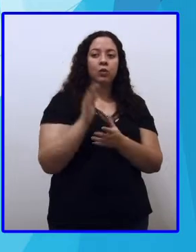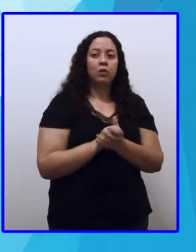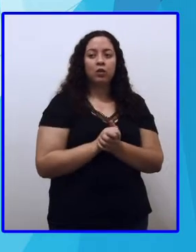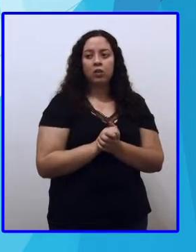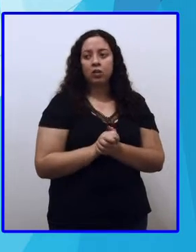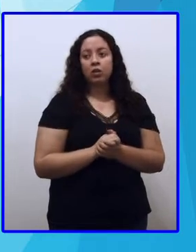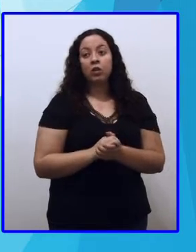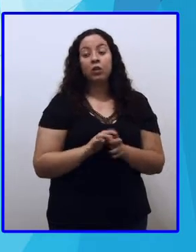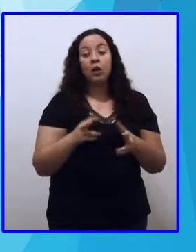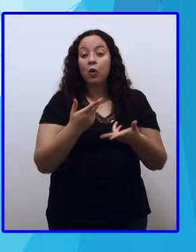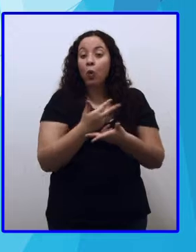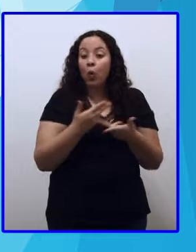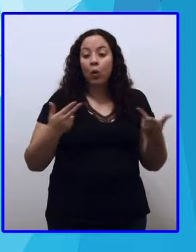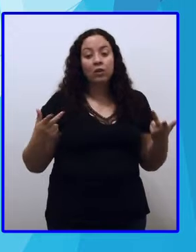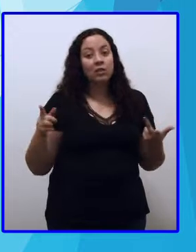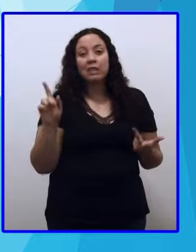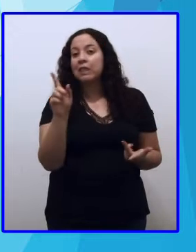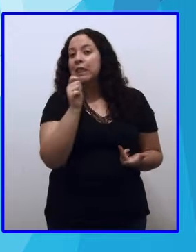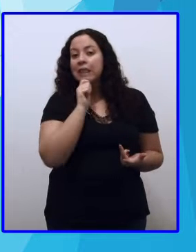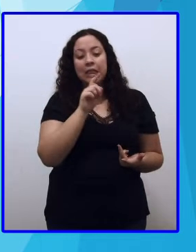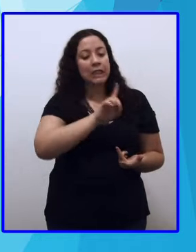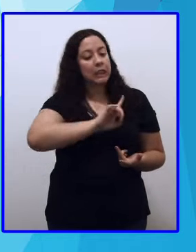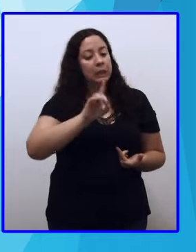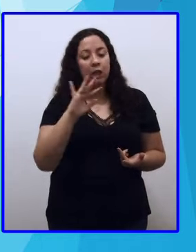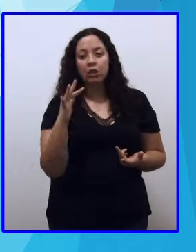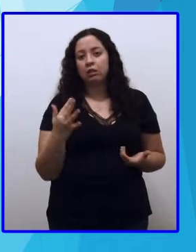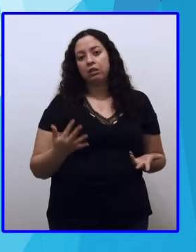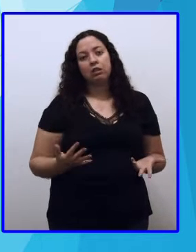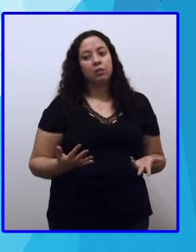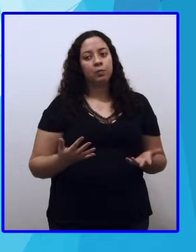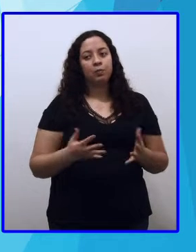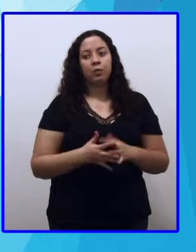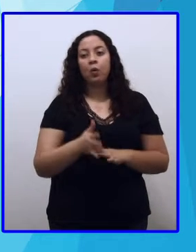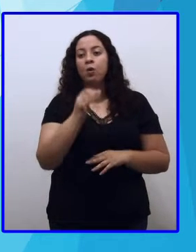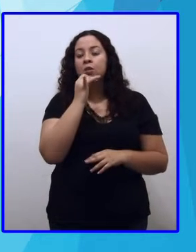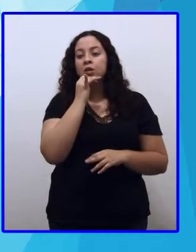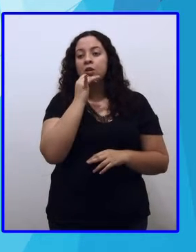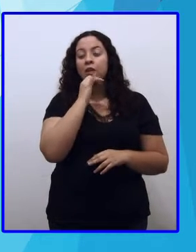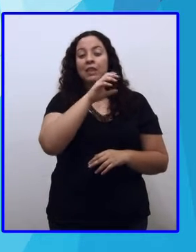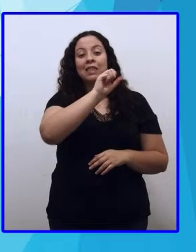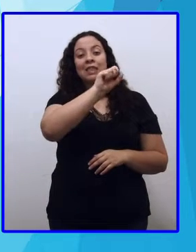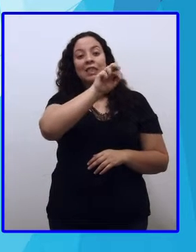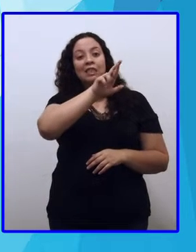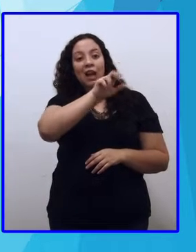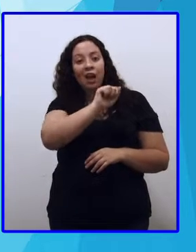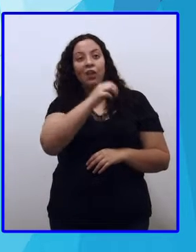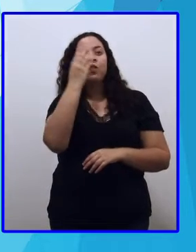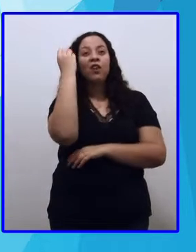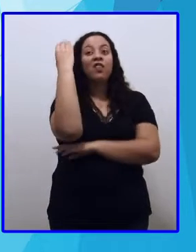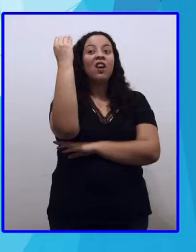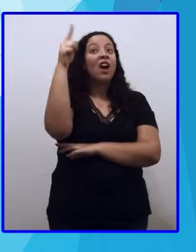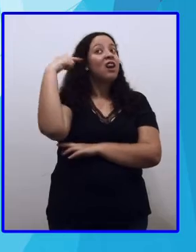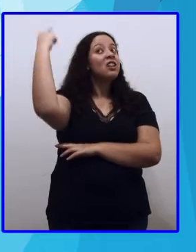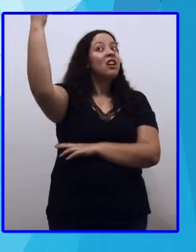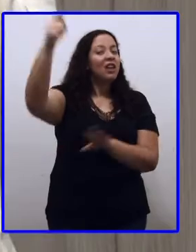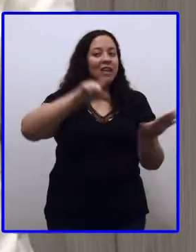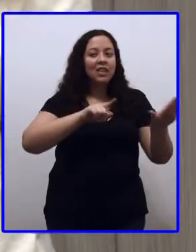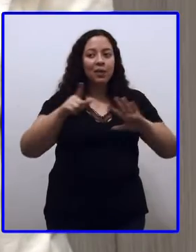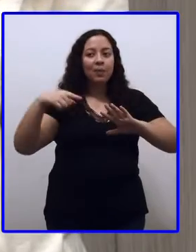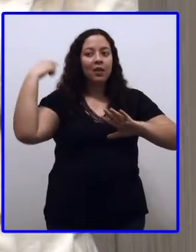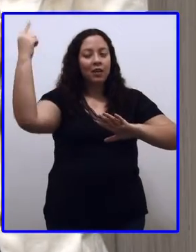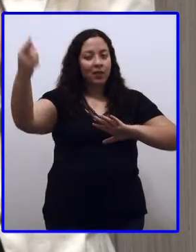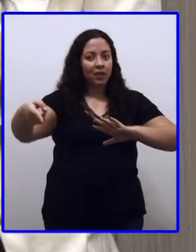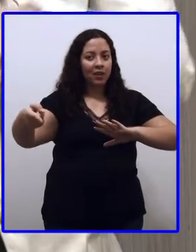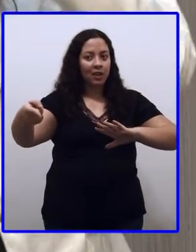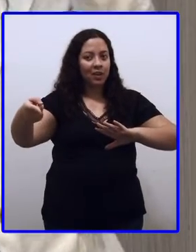A ação ainda não aconteceu. Olha o exemplo. Sara viajará na semana que vem. Então,